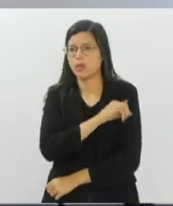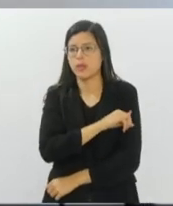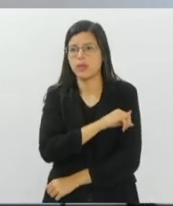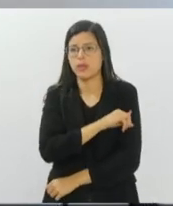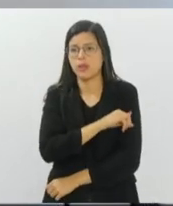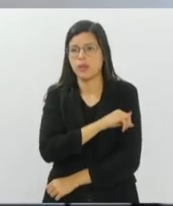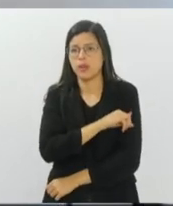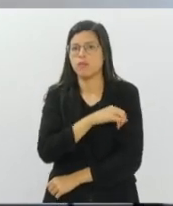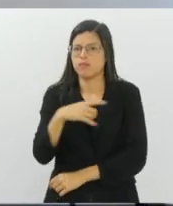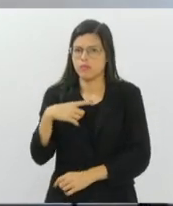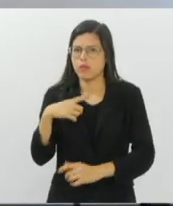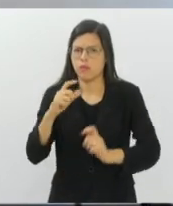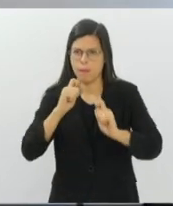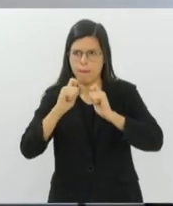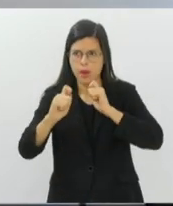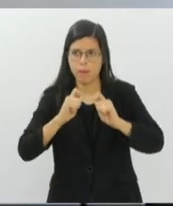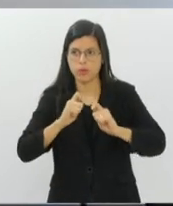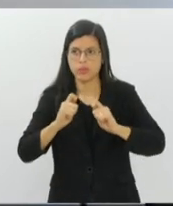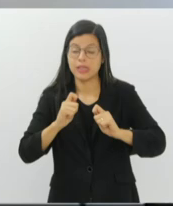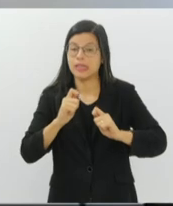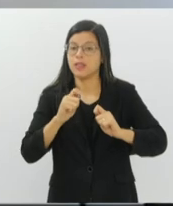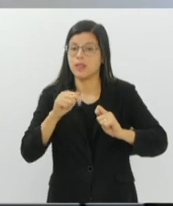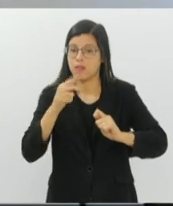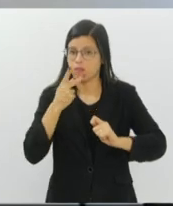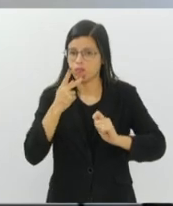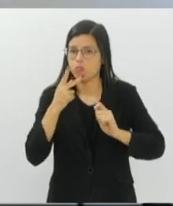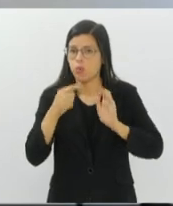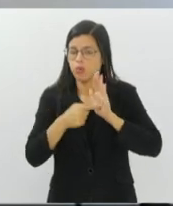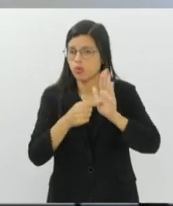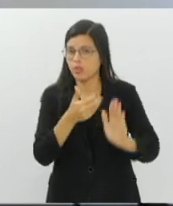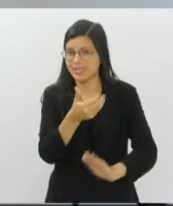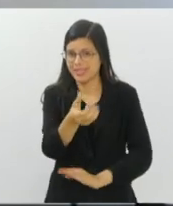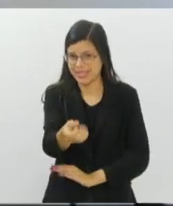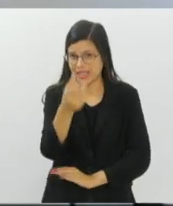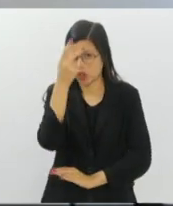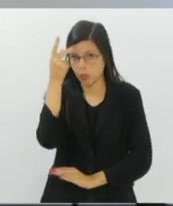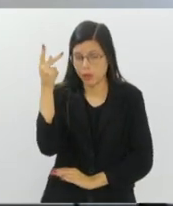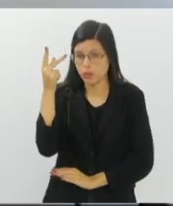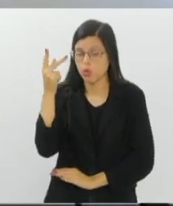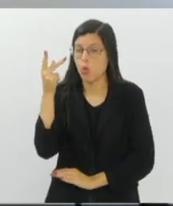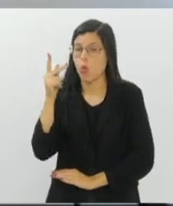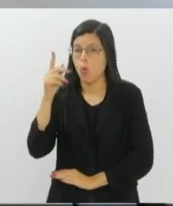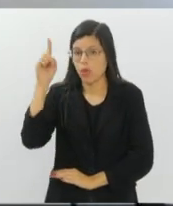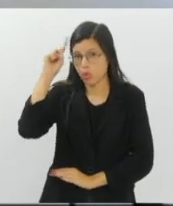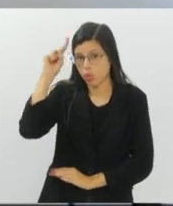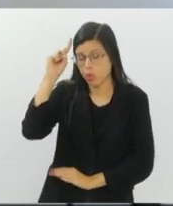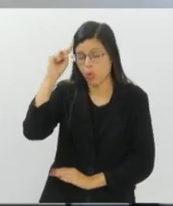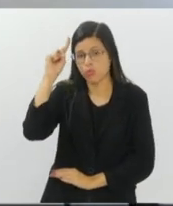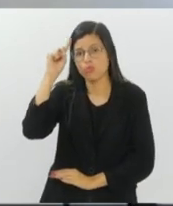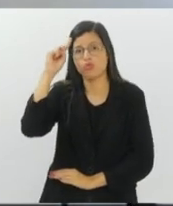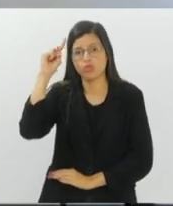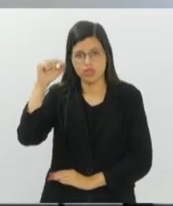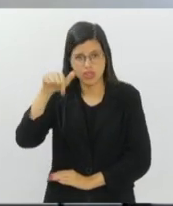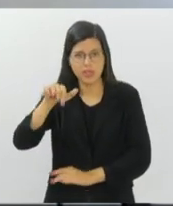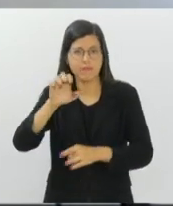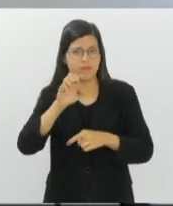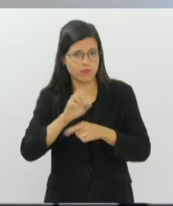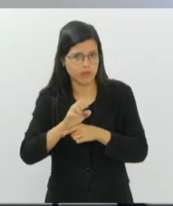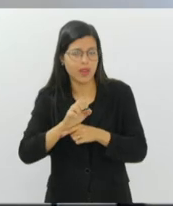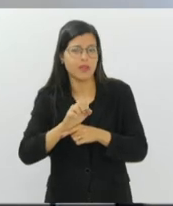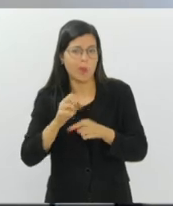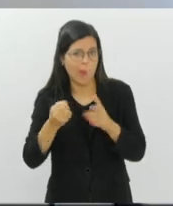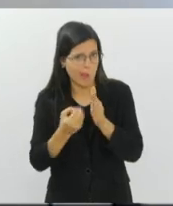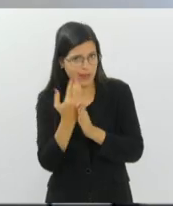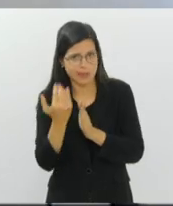uma reportagem que desaparece em torno de 16 pessoas por dia no Rio de Janeiro, em todo o Estado, é um número muito alto